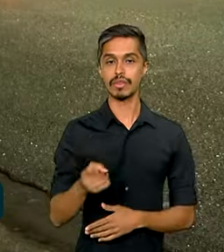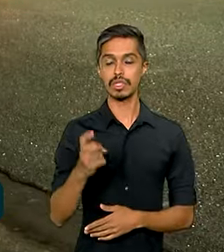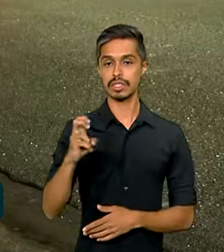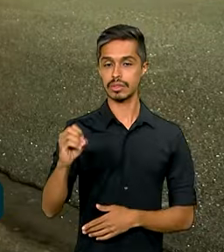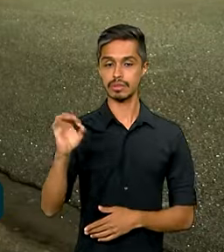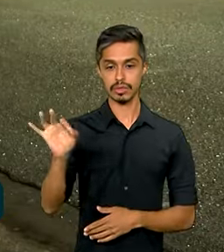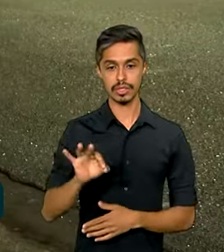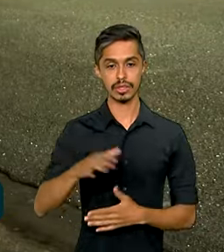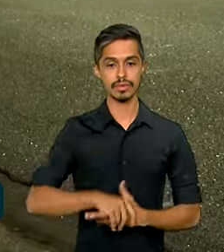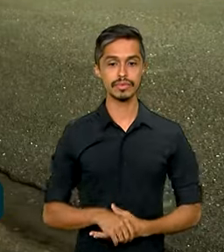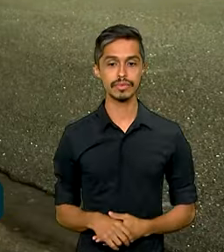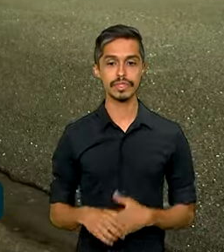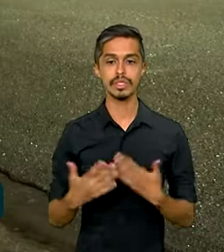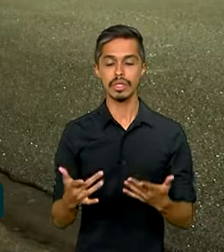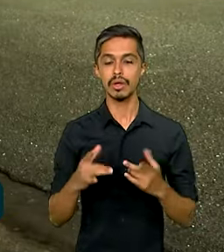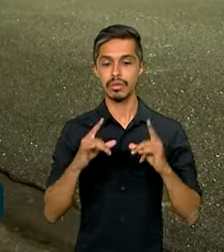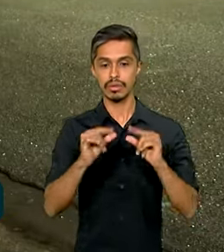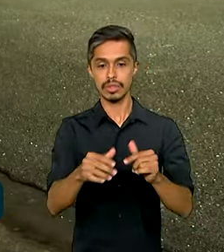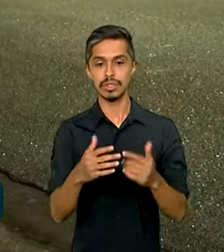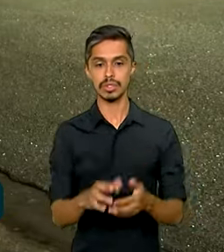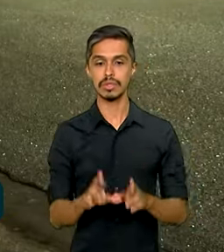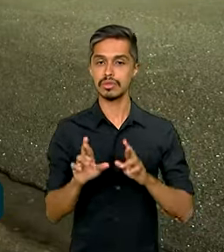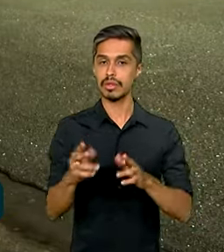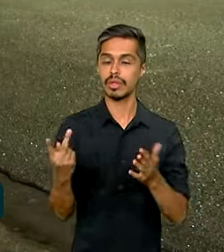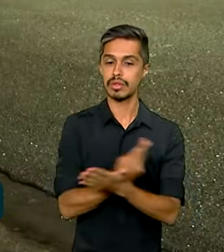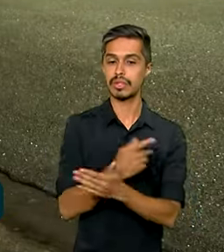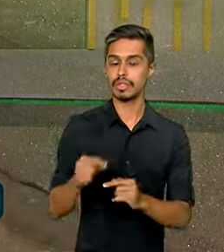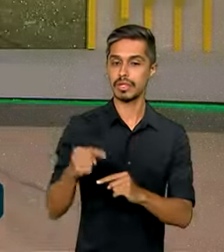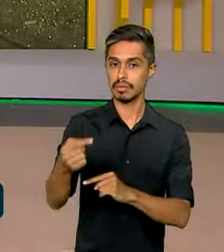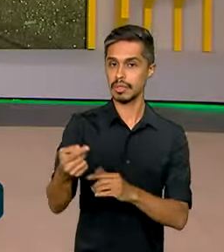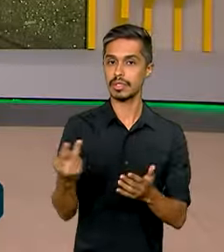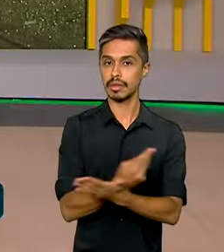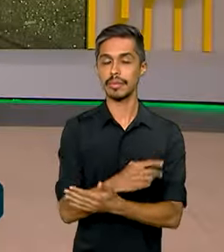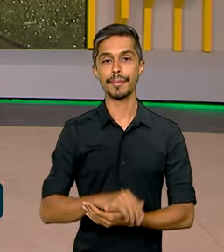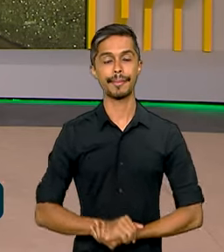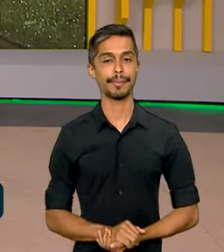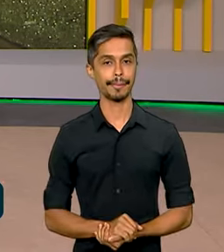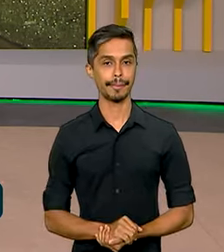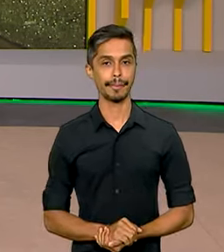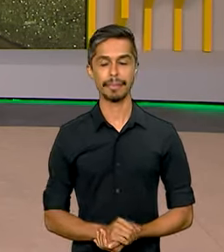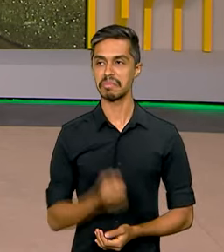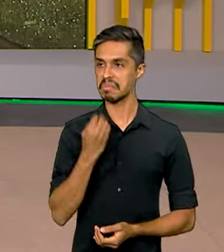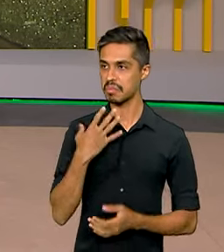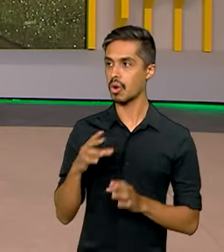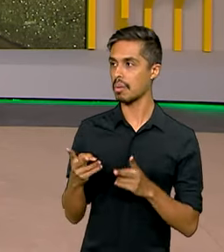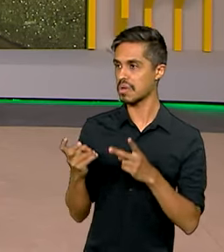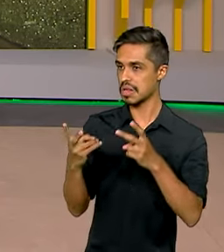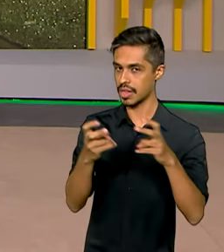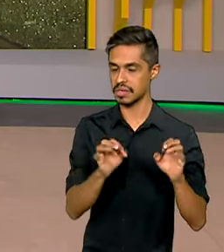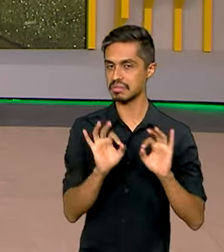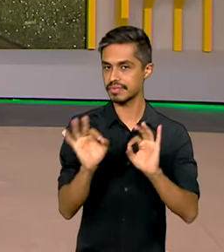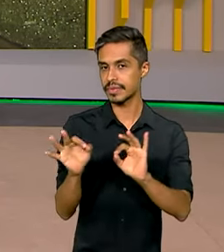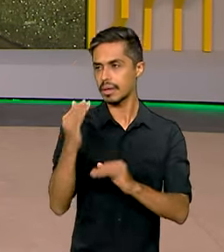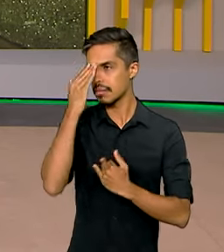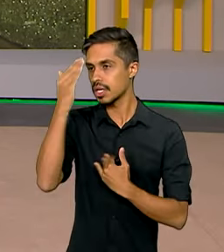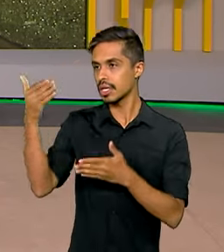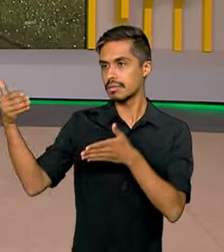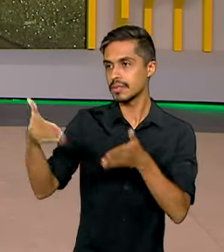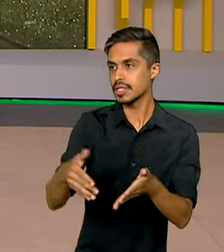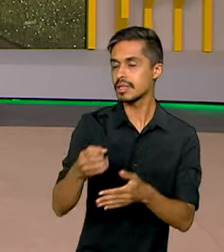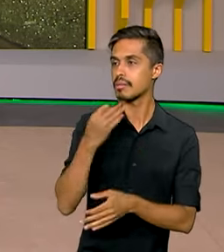fazer e como espera também o mercado financeiro, Roberto. Tá ótimo, Vanessa. Boas projeções aí, né? Obrigado pela sua participação. Uma boa